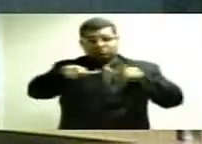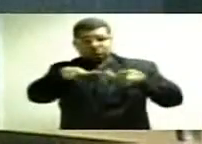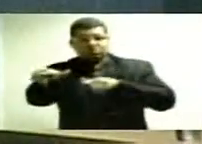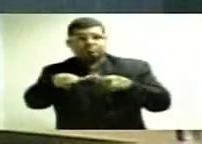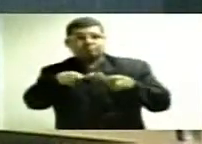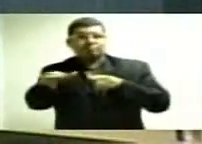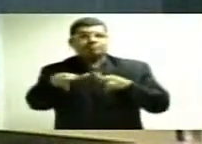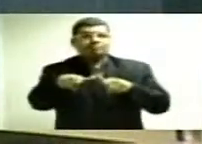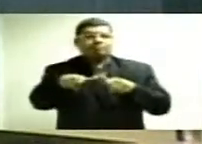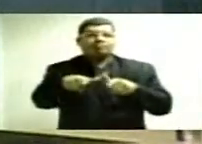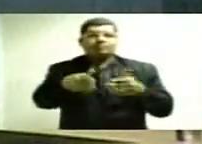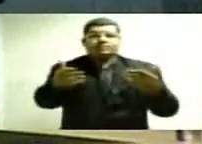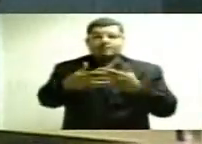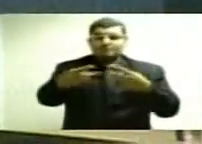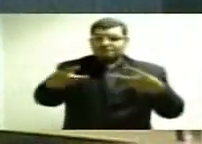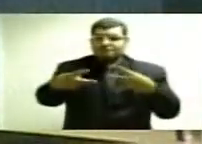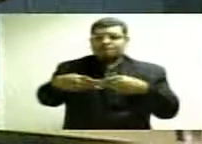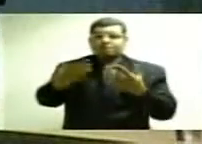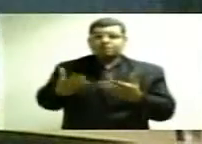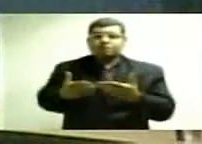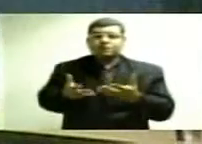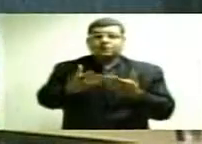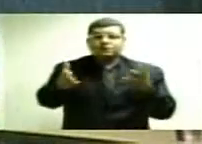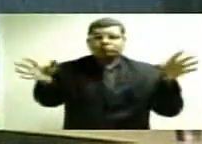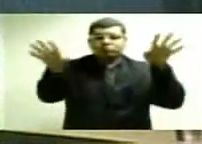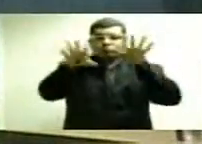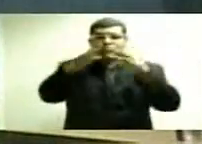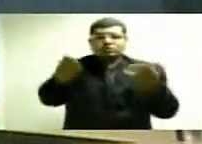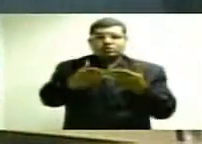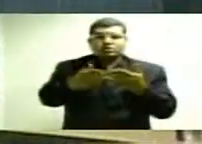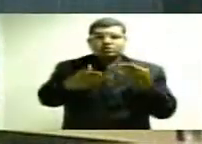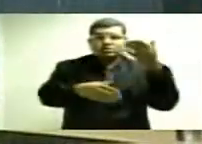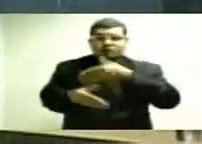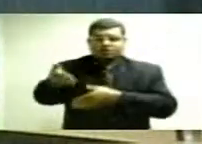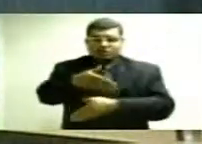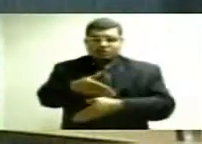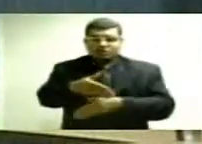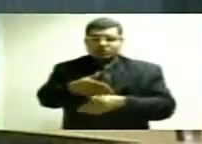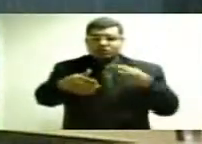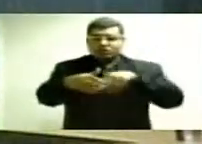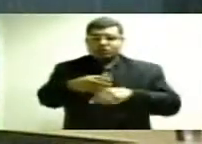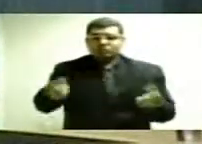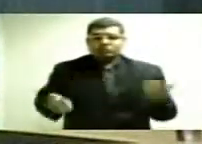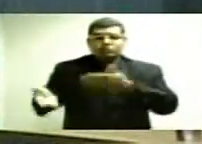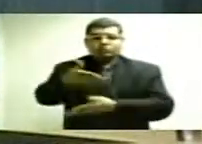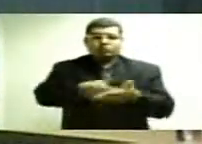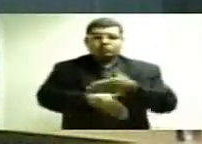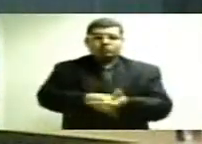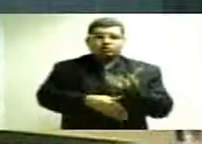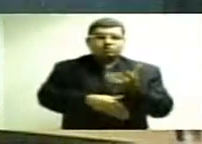da taxa de administração para cobrir o déficit do fundo financeiro